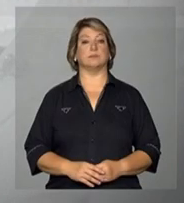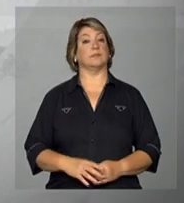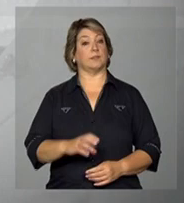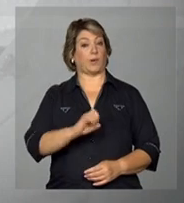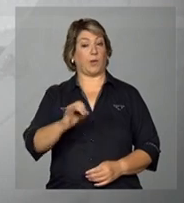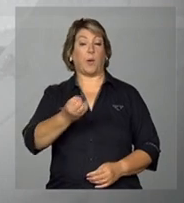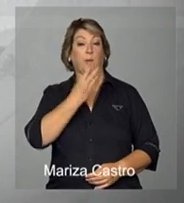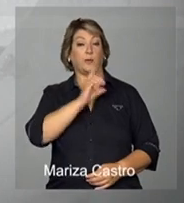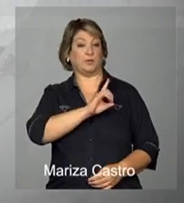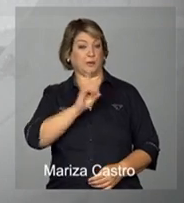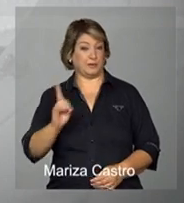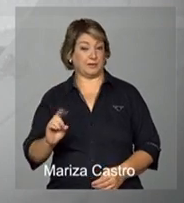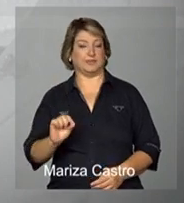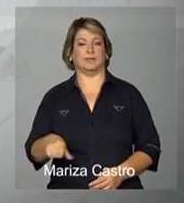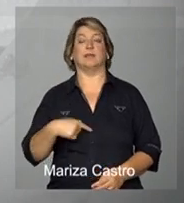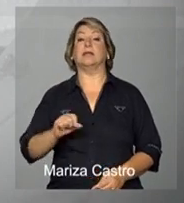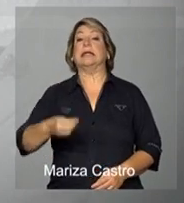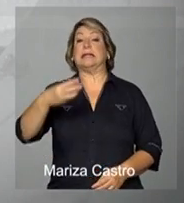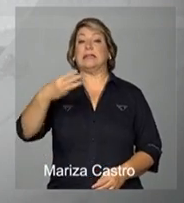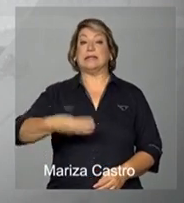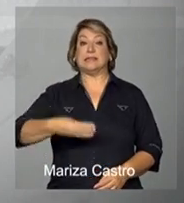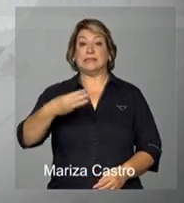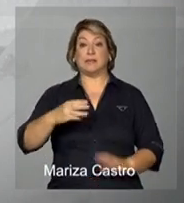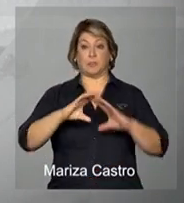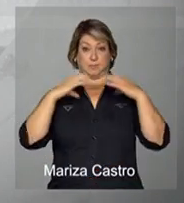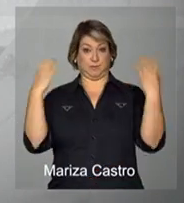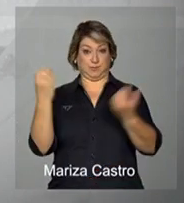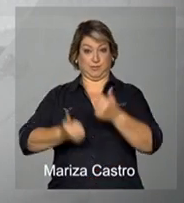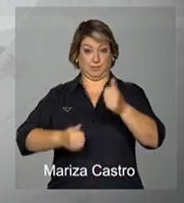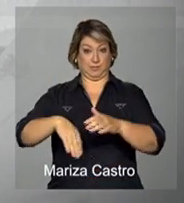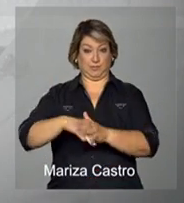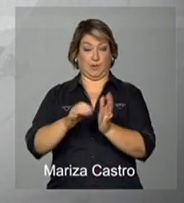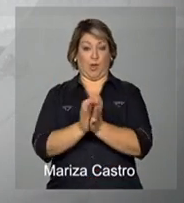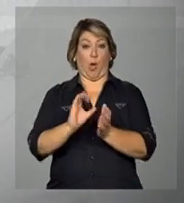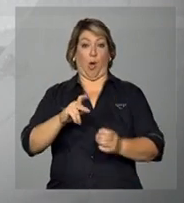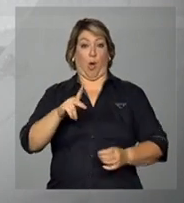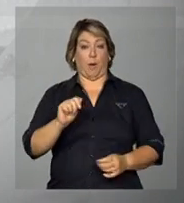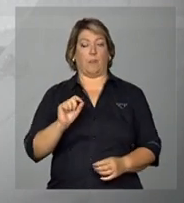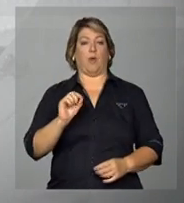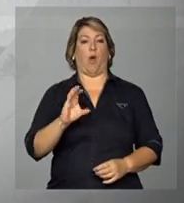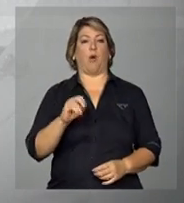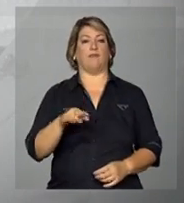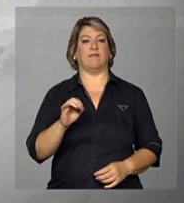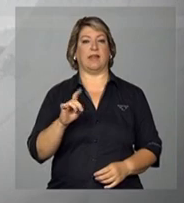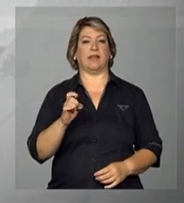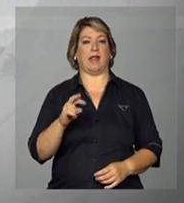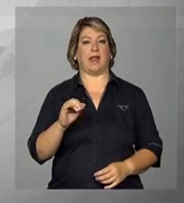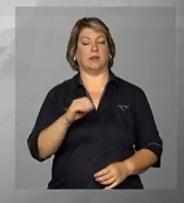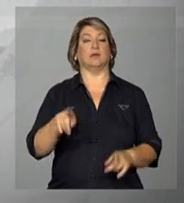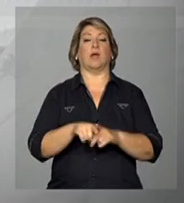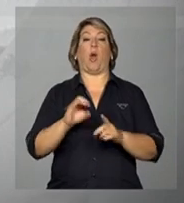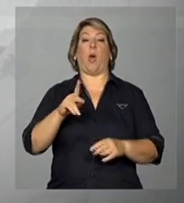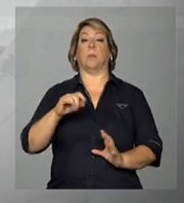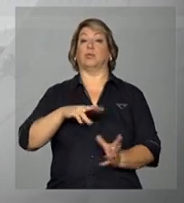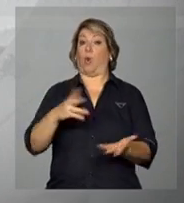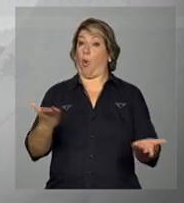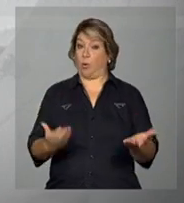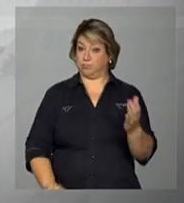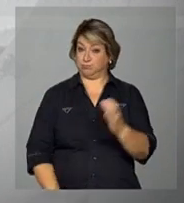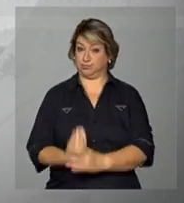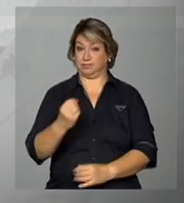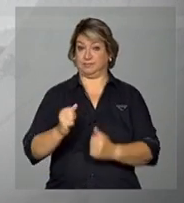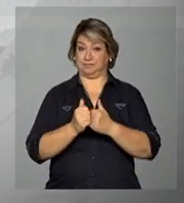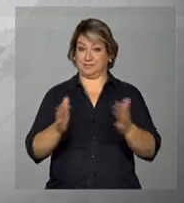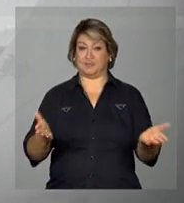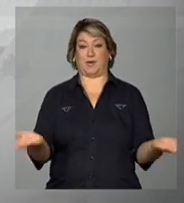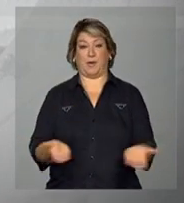Olá, bom dia. O terceiro estádio da Copa das Confederações e da Copa do Mundo será inaugurado hoje. A Arena